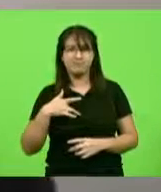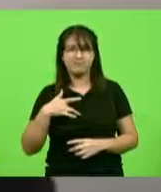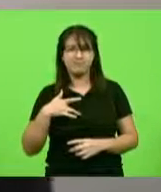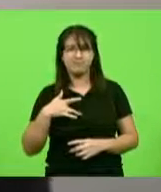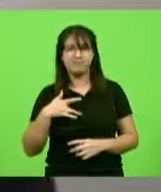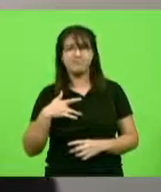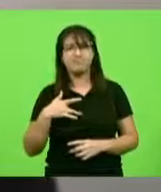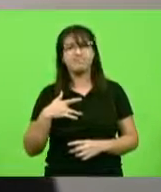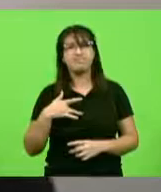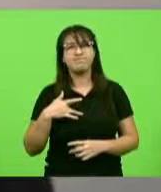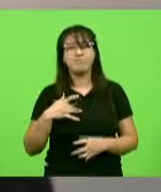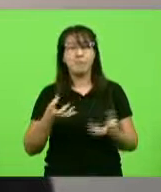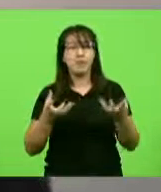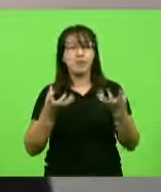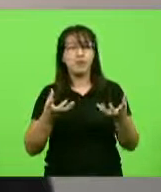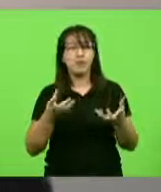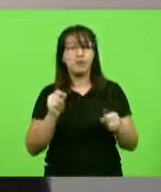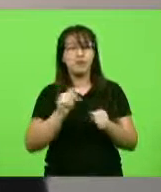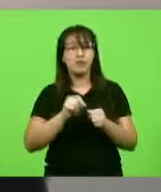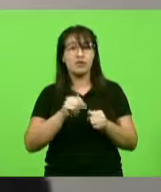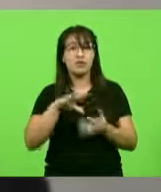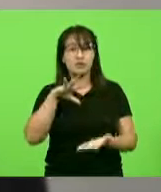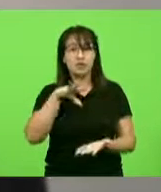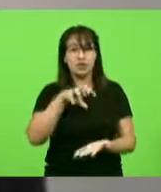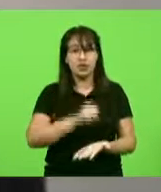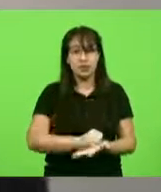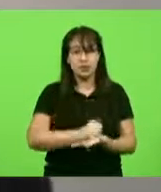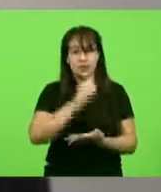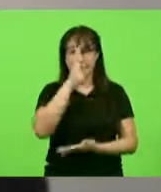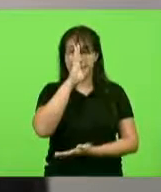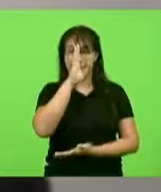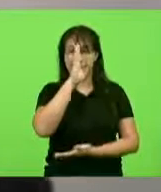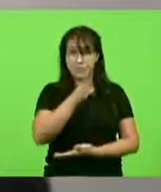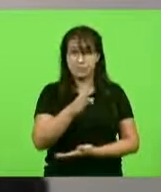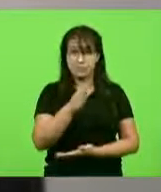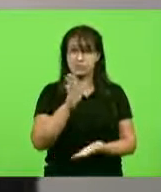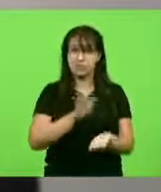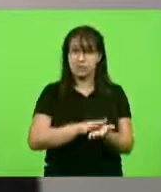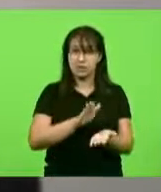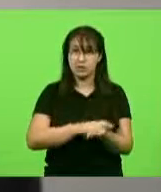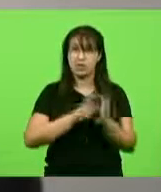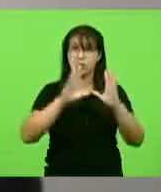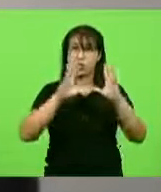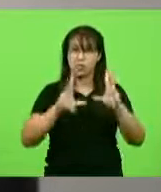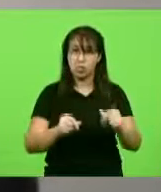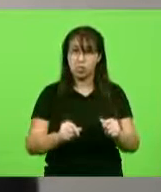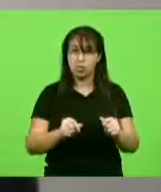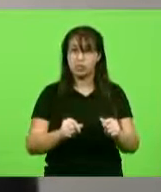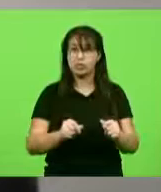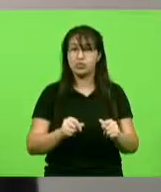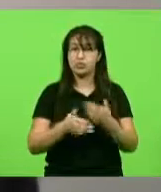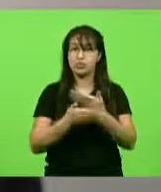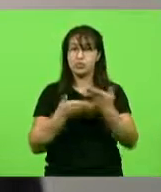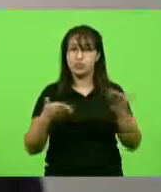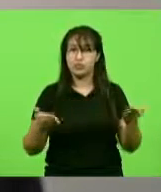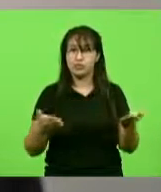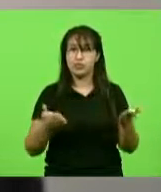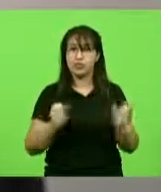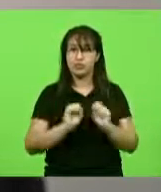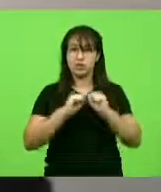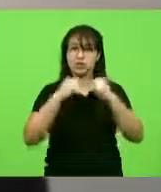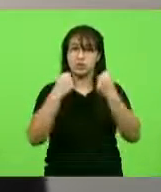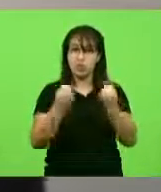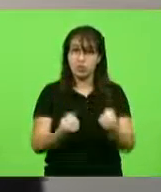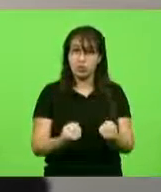registros e, principalmente, parabenizar todos aqueles que estão na linha de frente no combate a essa pandemia,